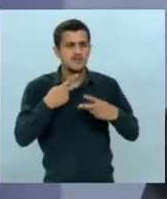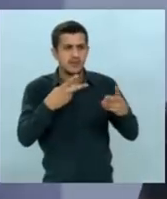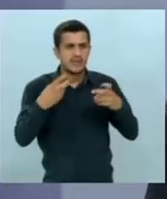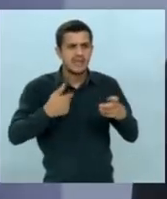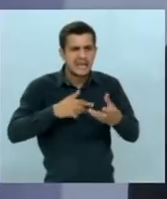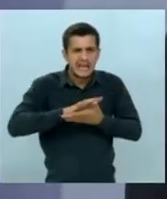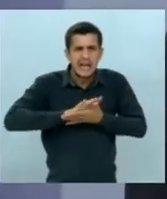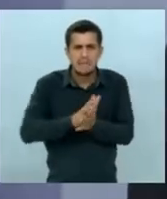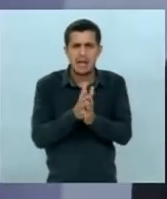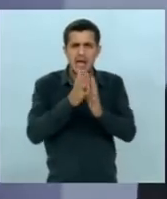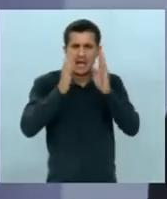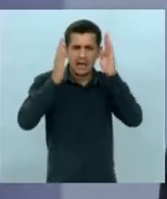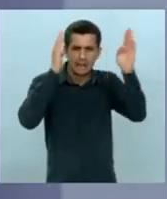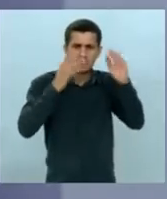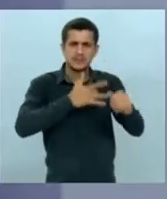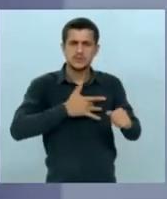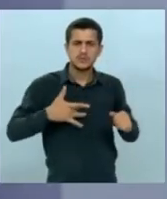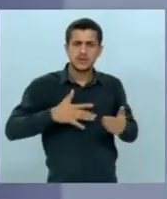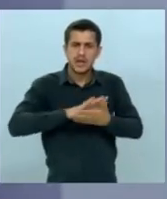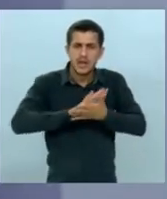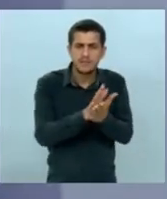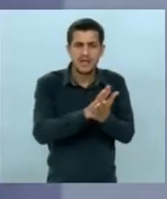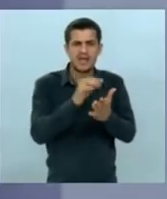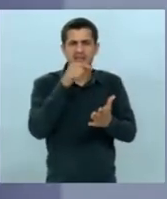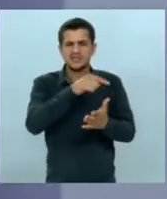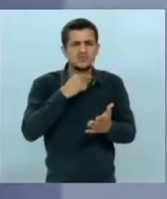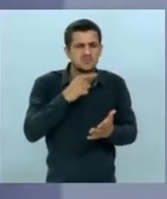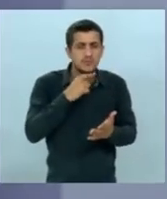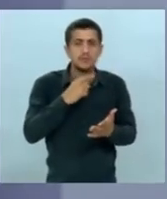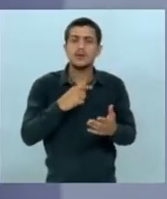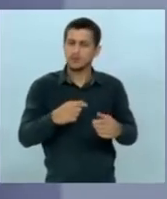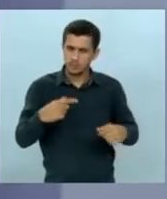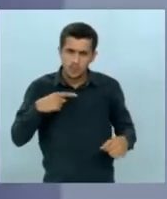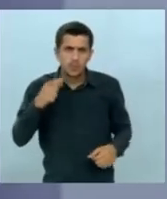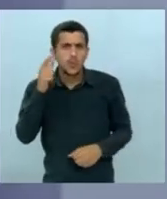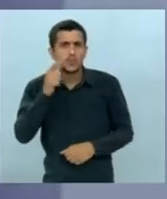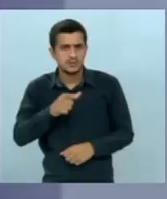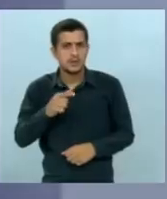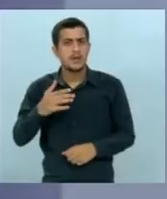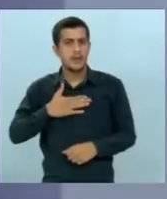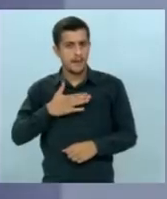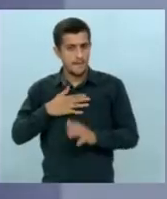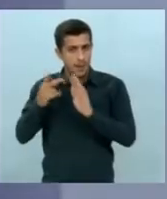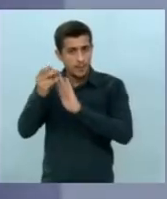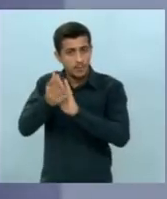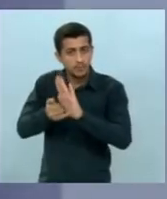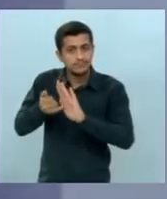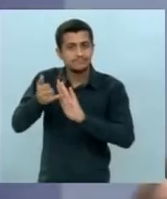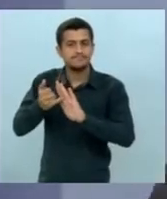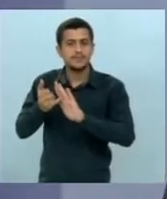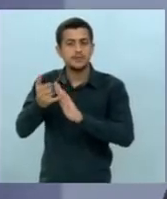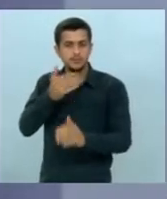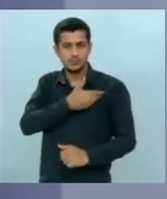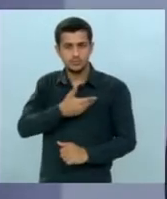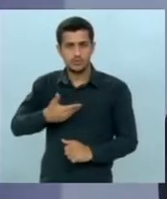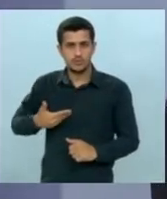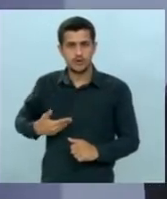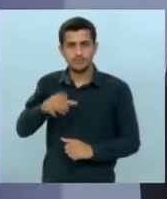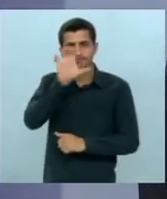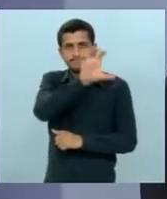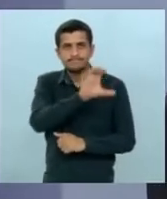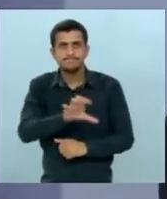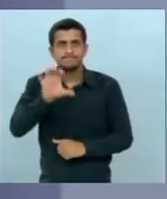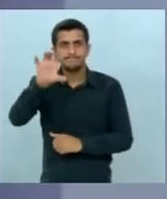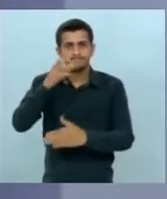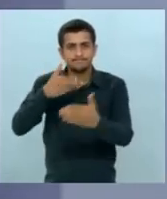vou acabar com essa Caravana da Saúde porque isso não atende e atende sim e no meu programa de governo tendo a regionalização que nós